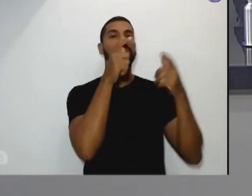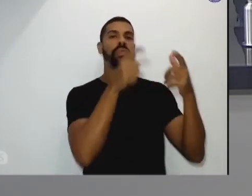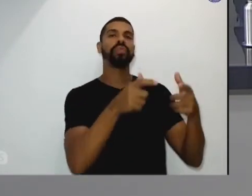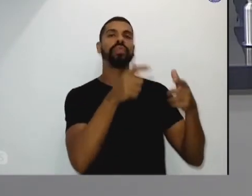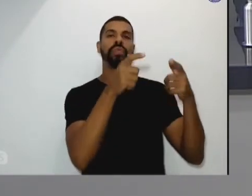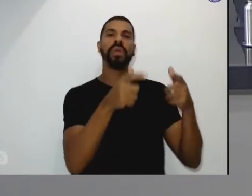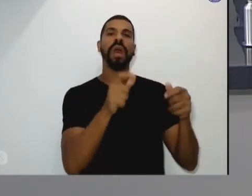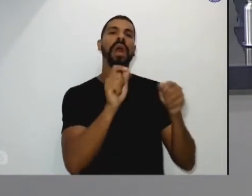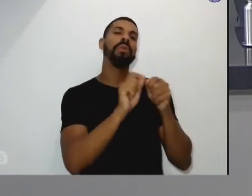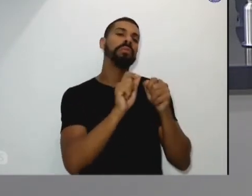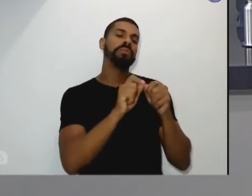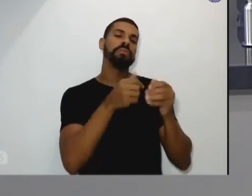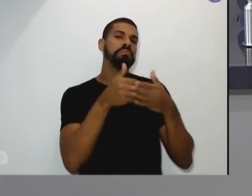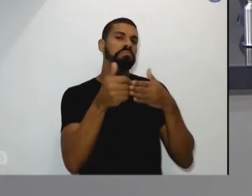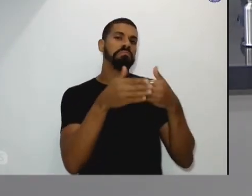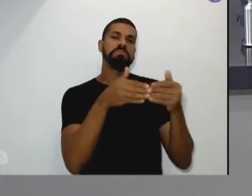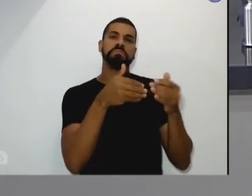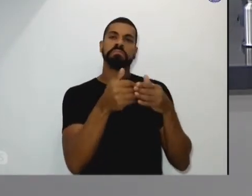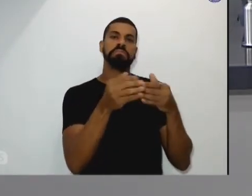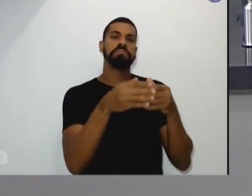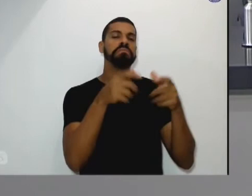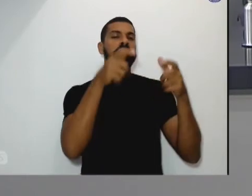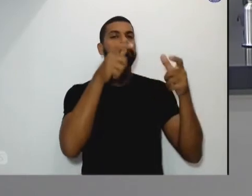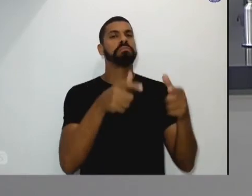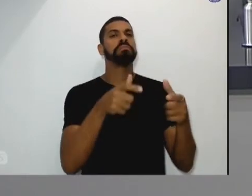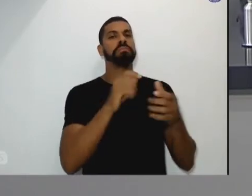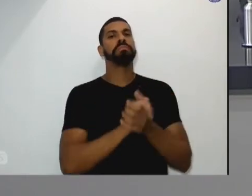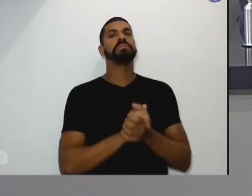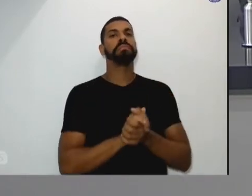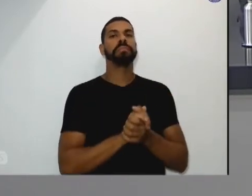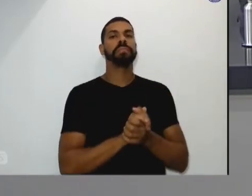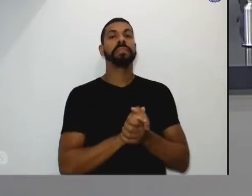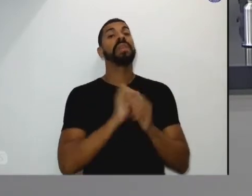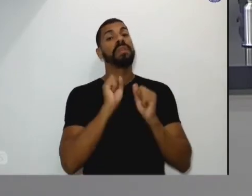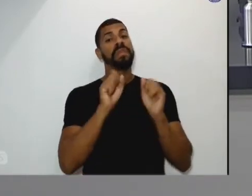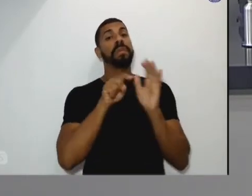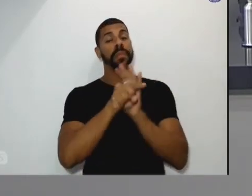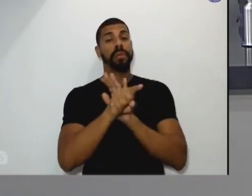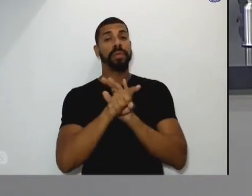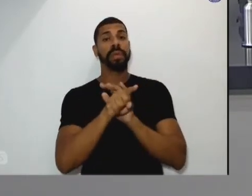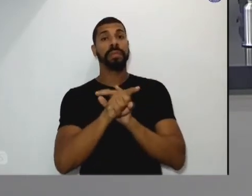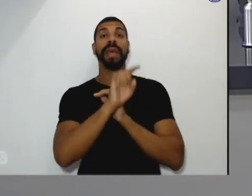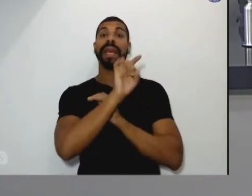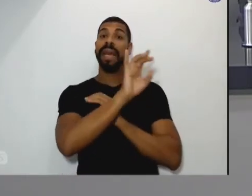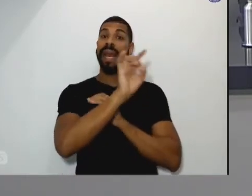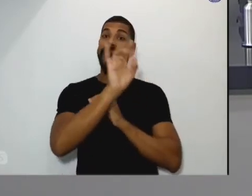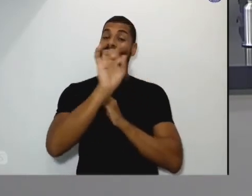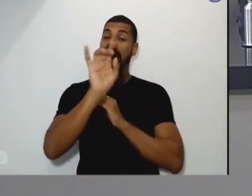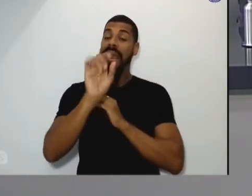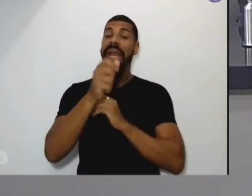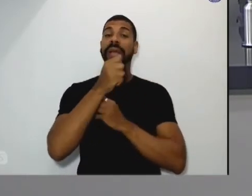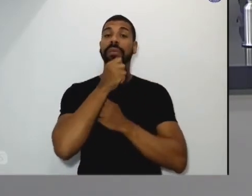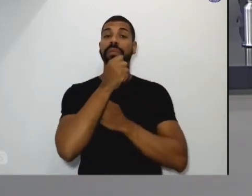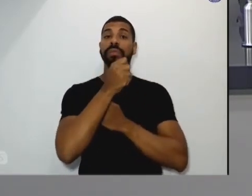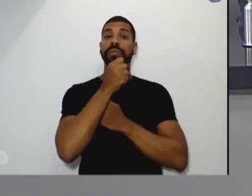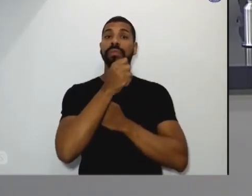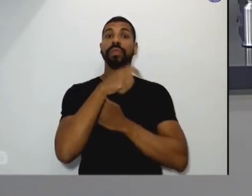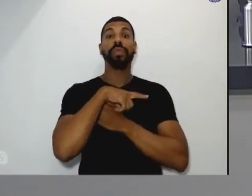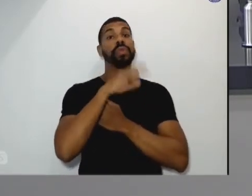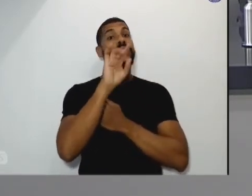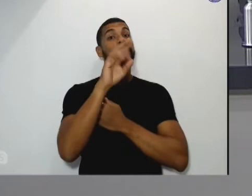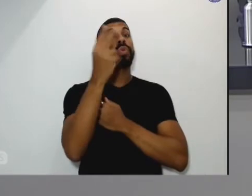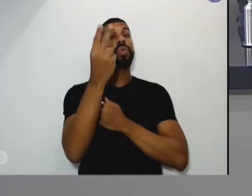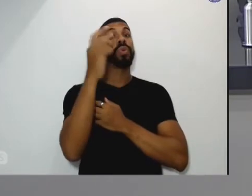representando alguma entidade e fazer a pergunta cada vez que fizer uso do microfone terá direito a dois minutos